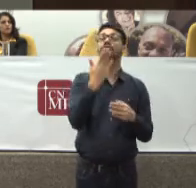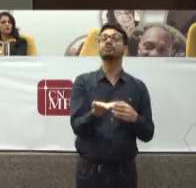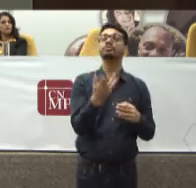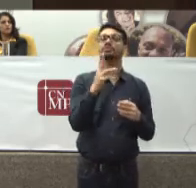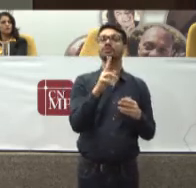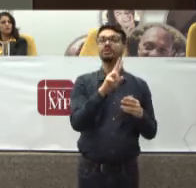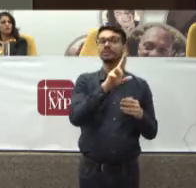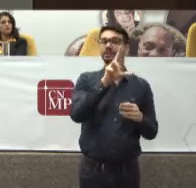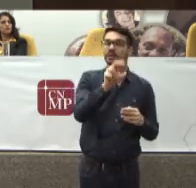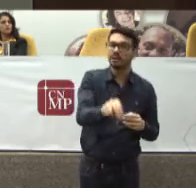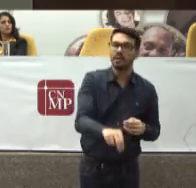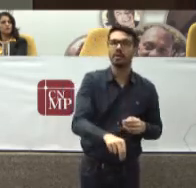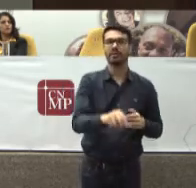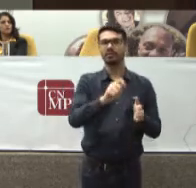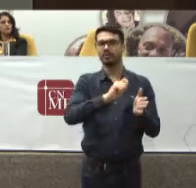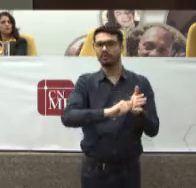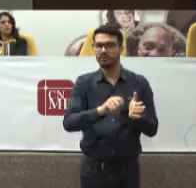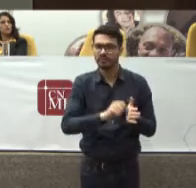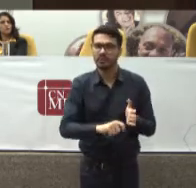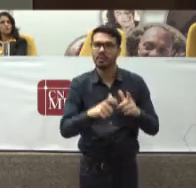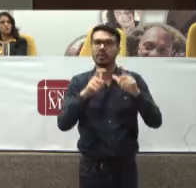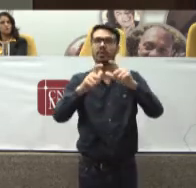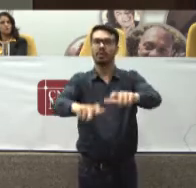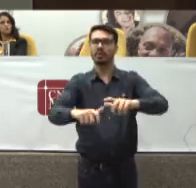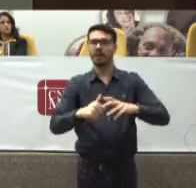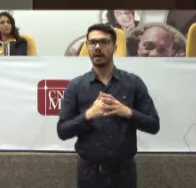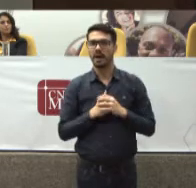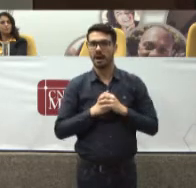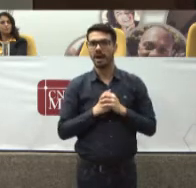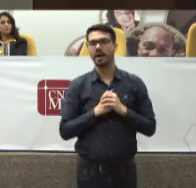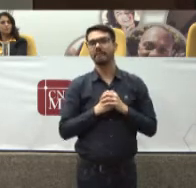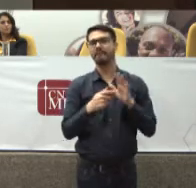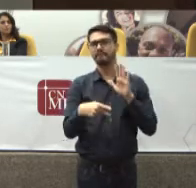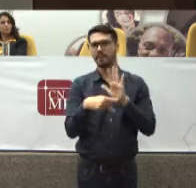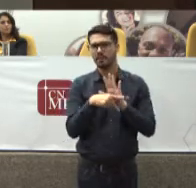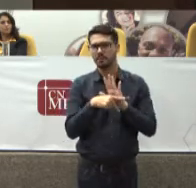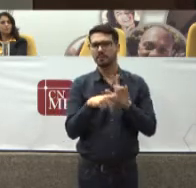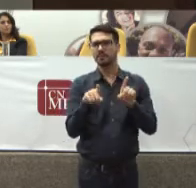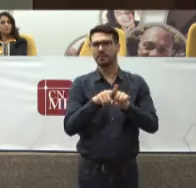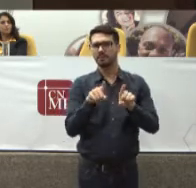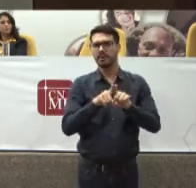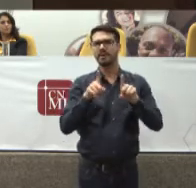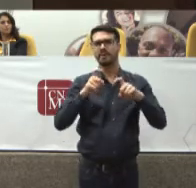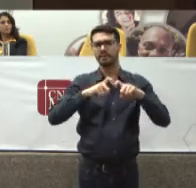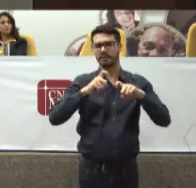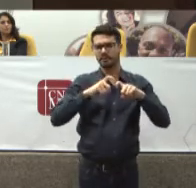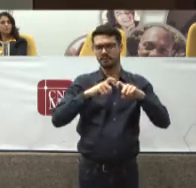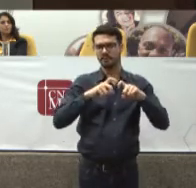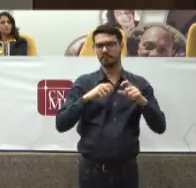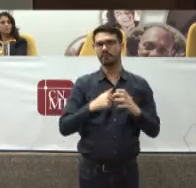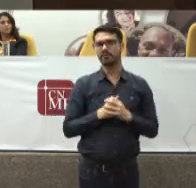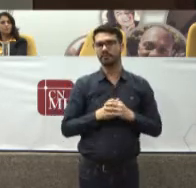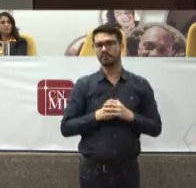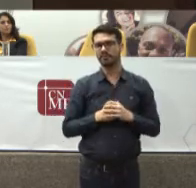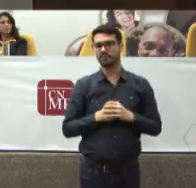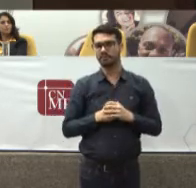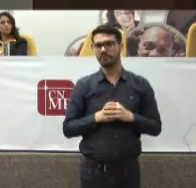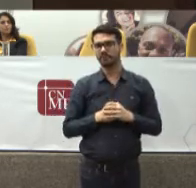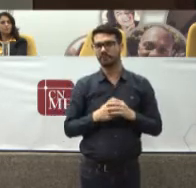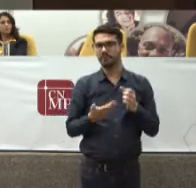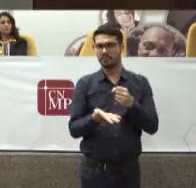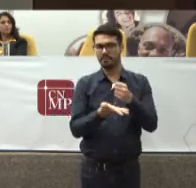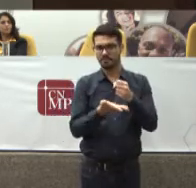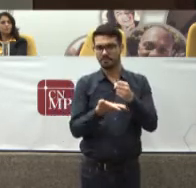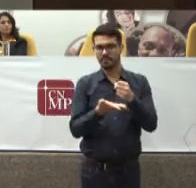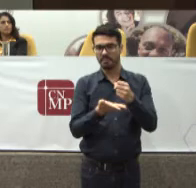negativa Qual é O local Onde foi solicitado O medicamento Ou o tratamento Nessa base de dados